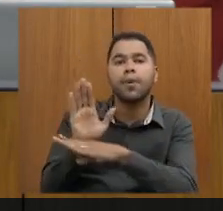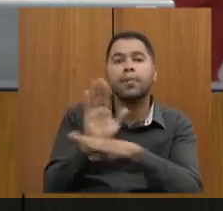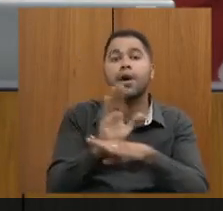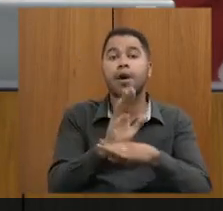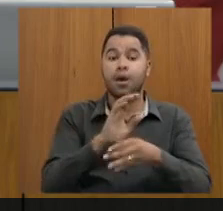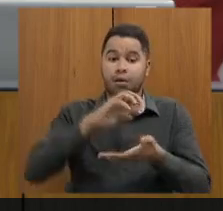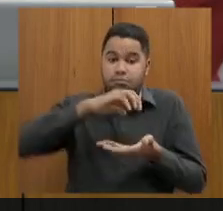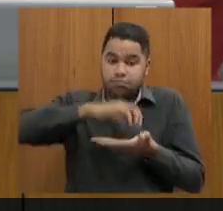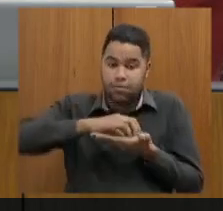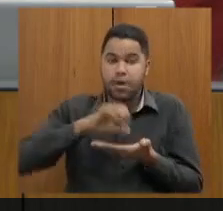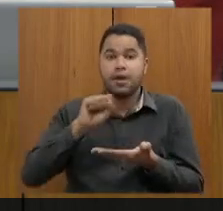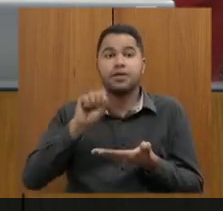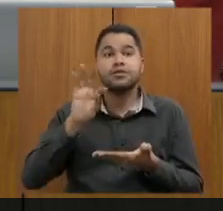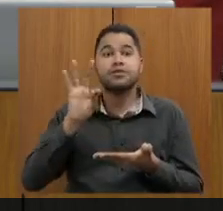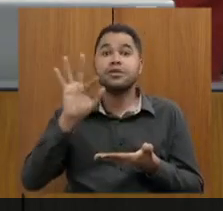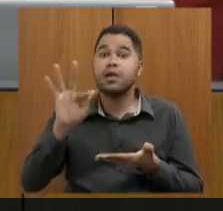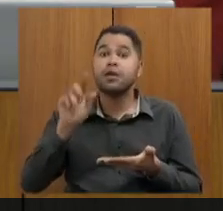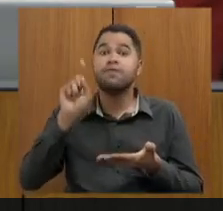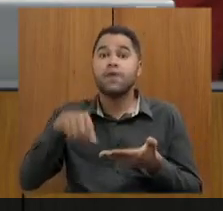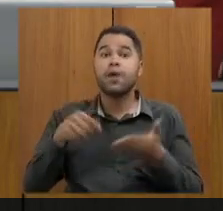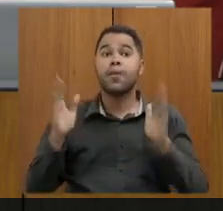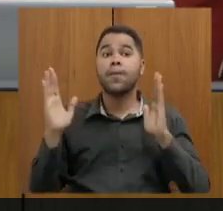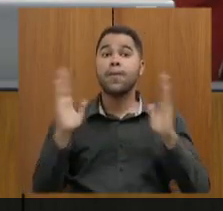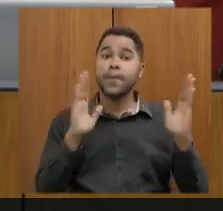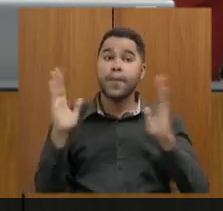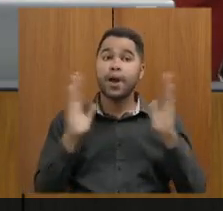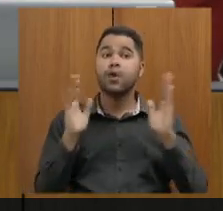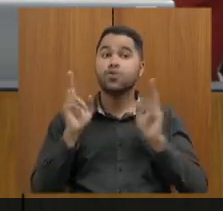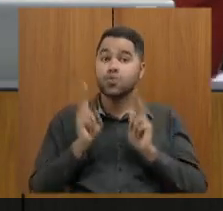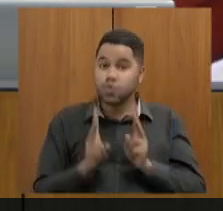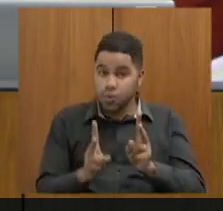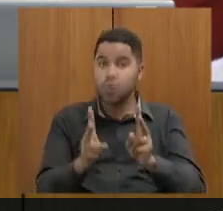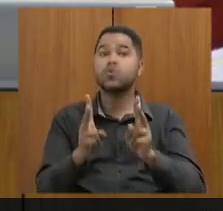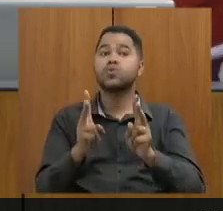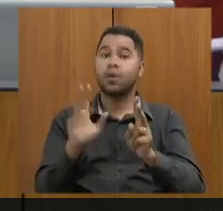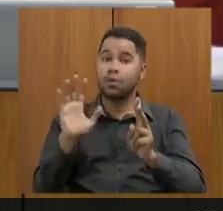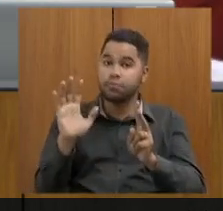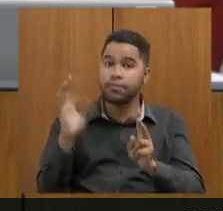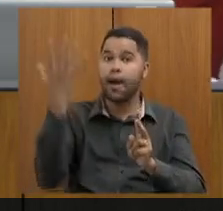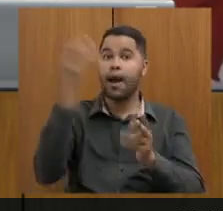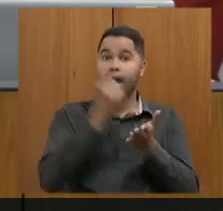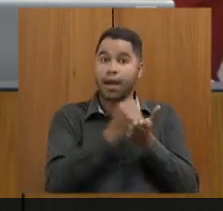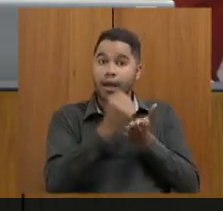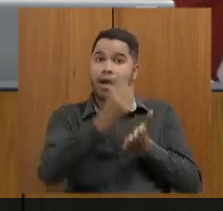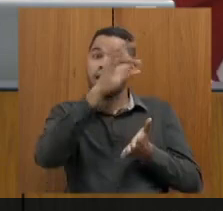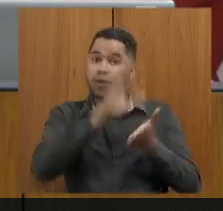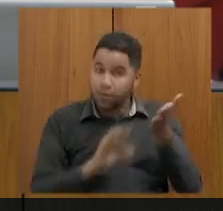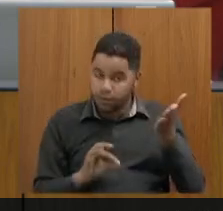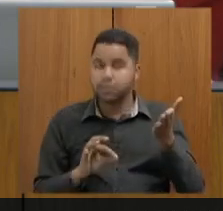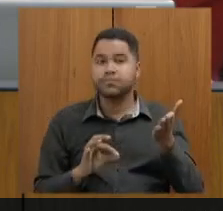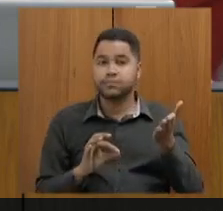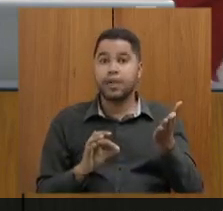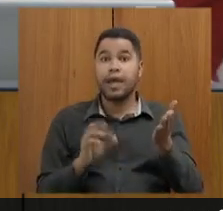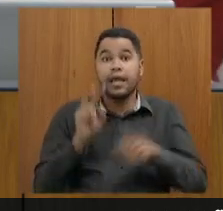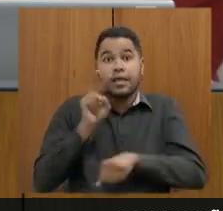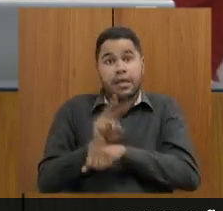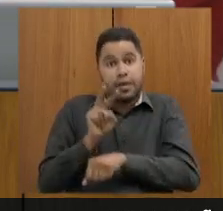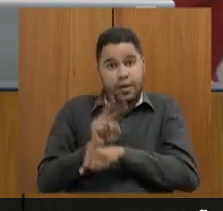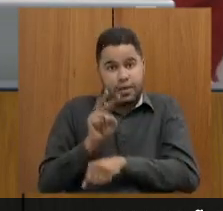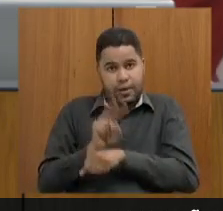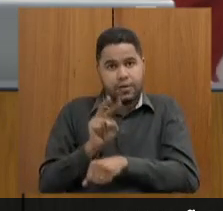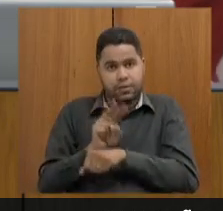STF pudesse dar prazo para o Estado continuar realizando as convocações temporariamente.